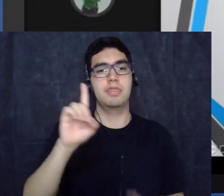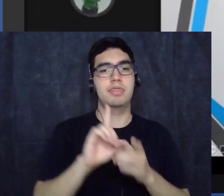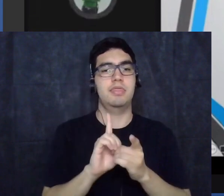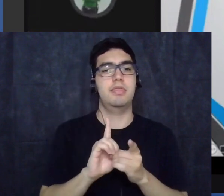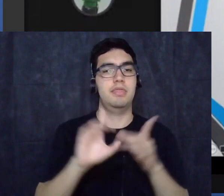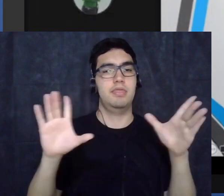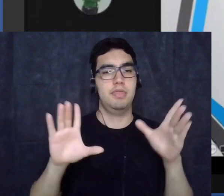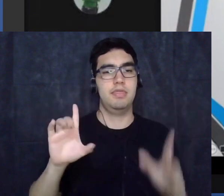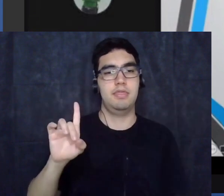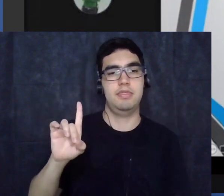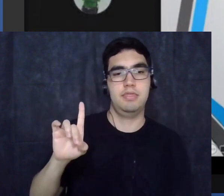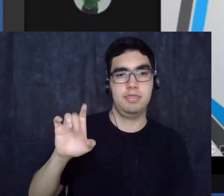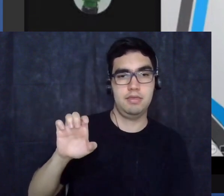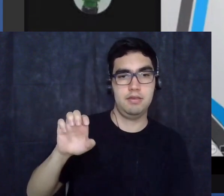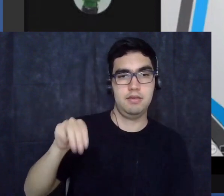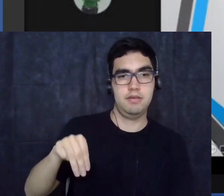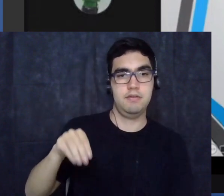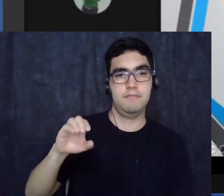censitária,